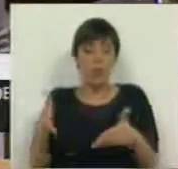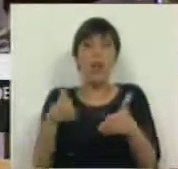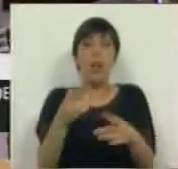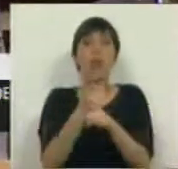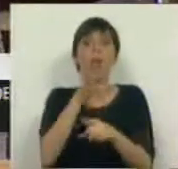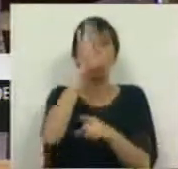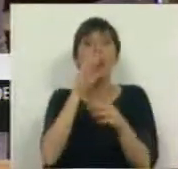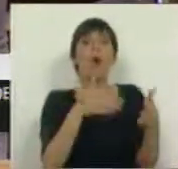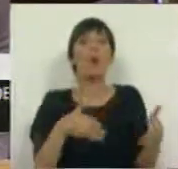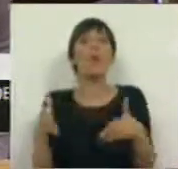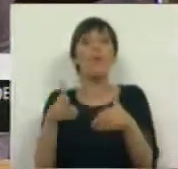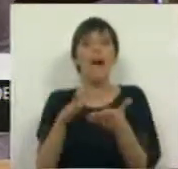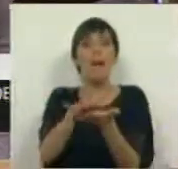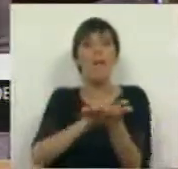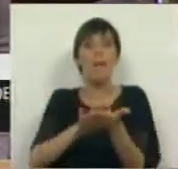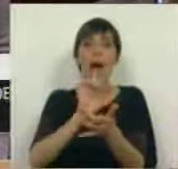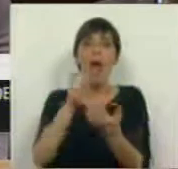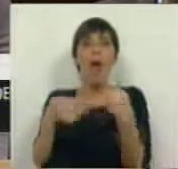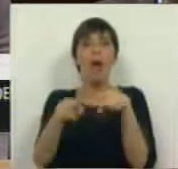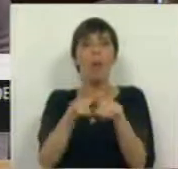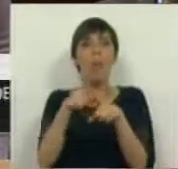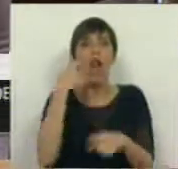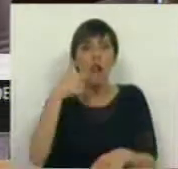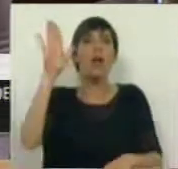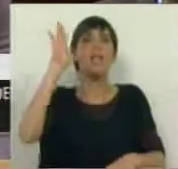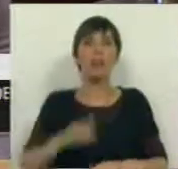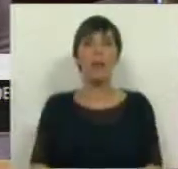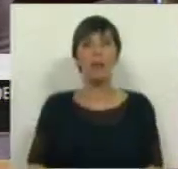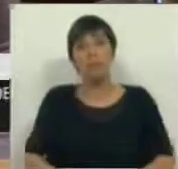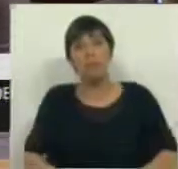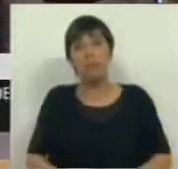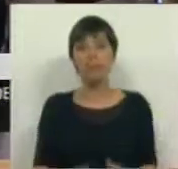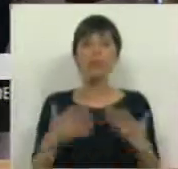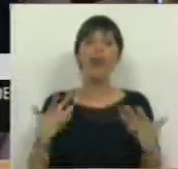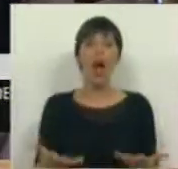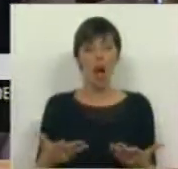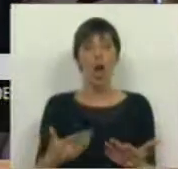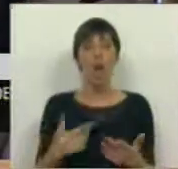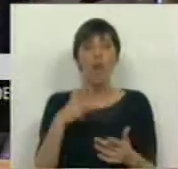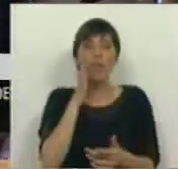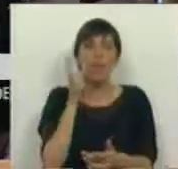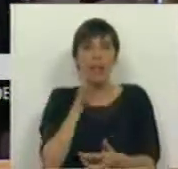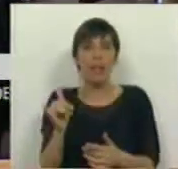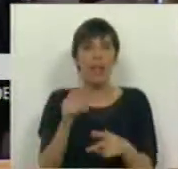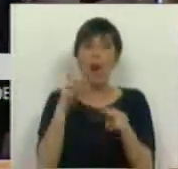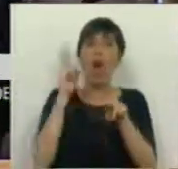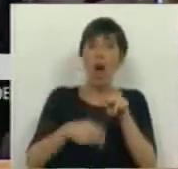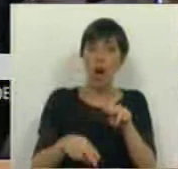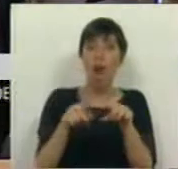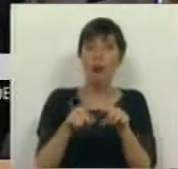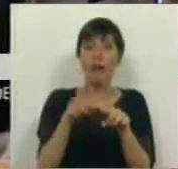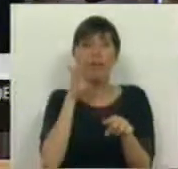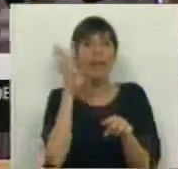porque governa com base na política do Logo-se-B. Ou seja, agora vamos tentar cortar,